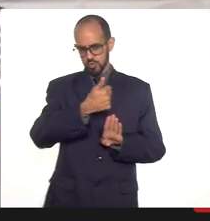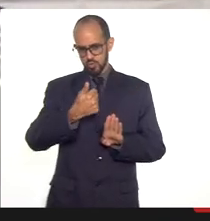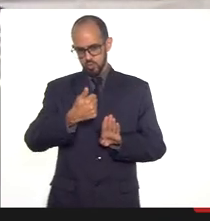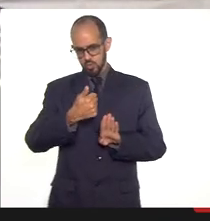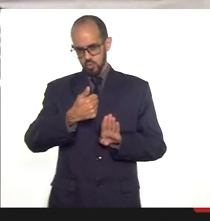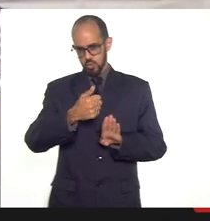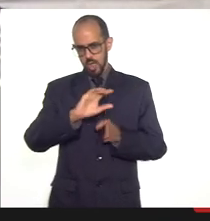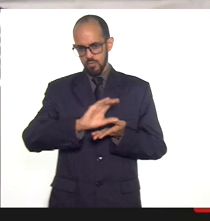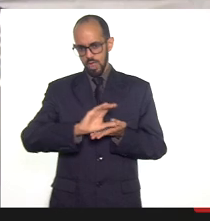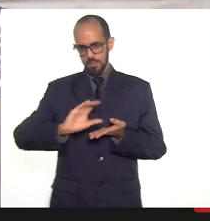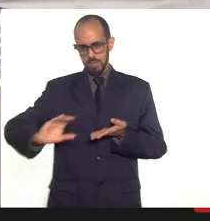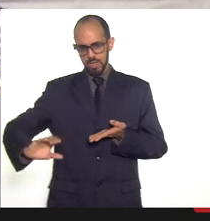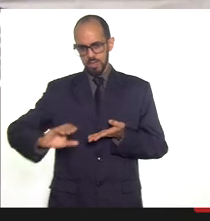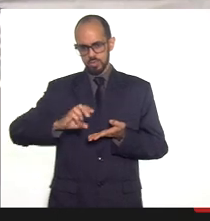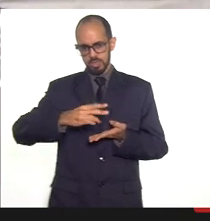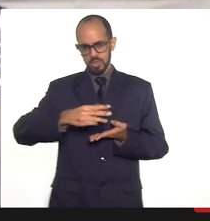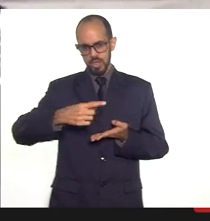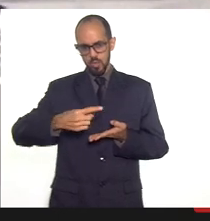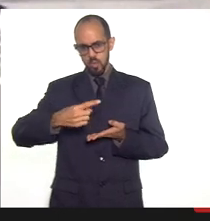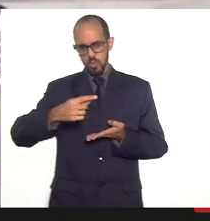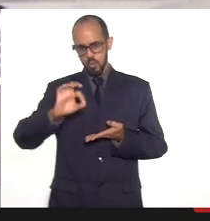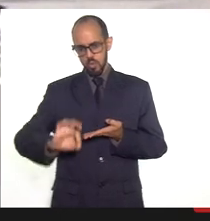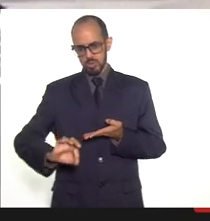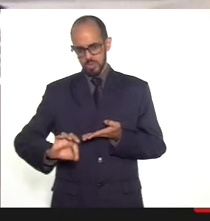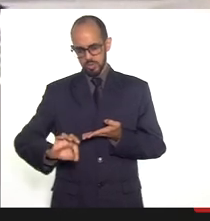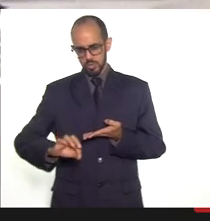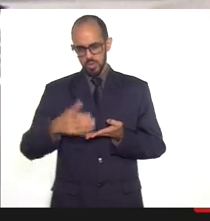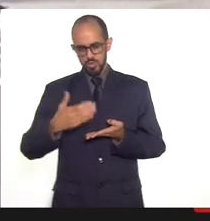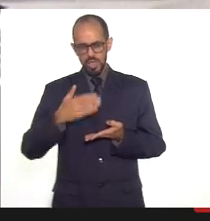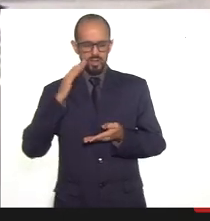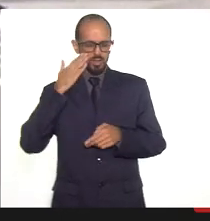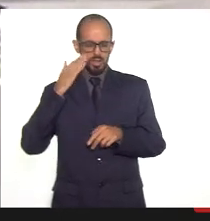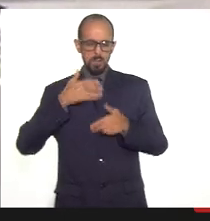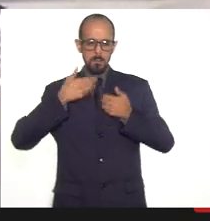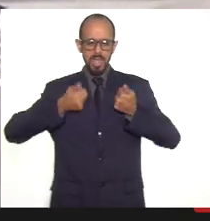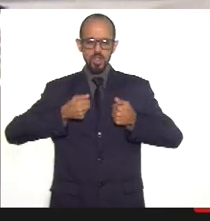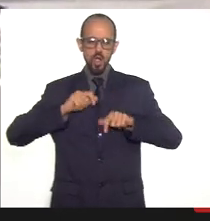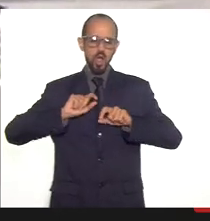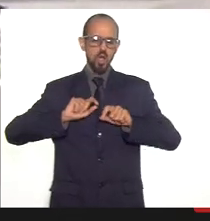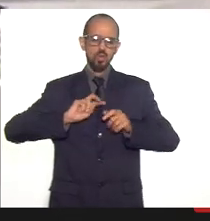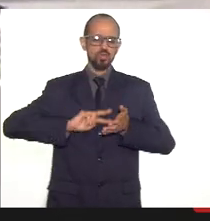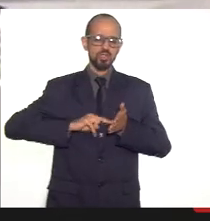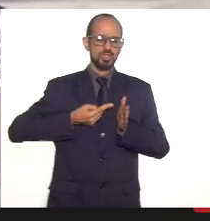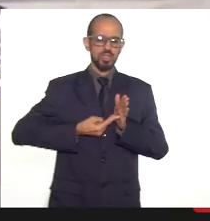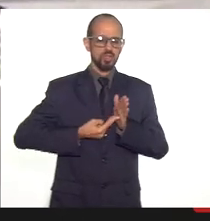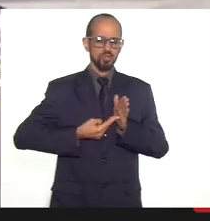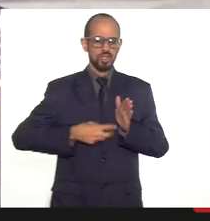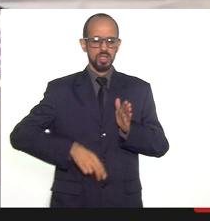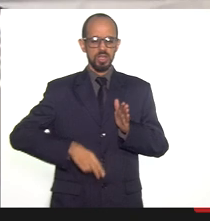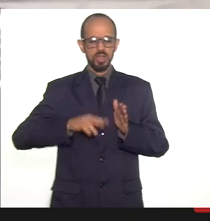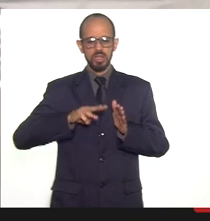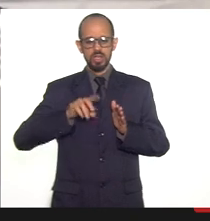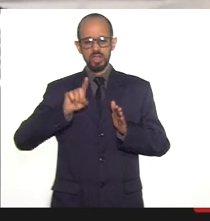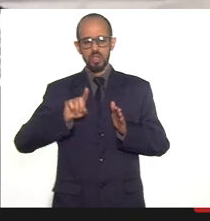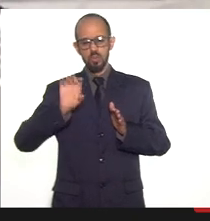torno de 31%. Eu queria entender melhor o que que quis dizer esse